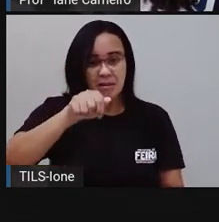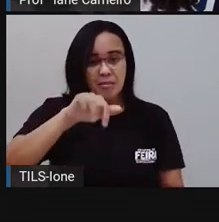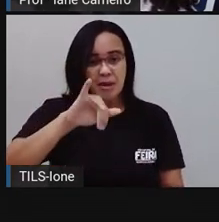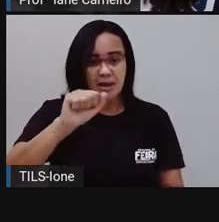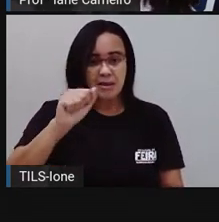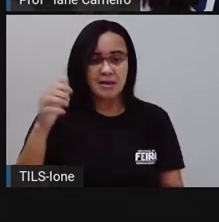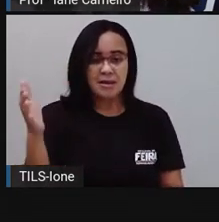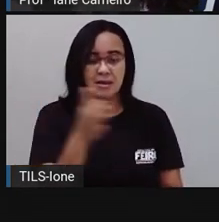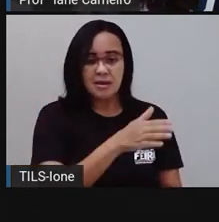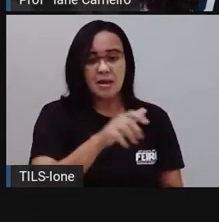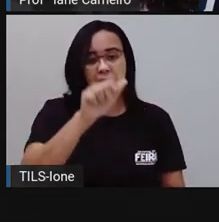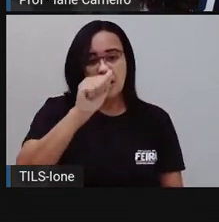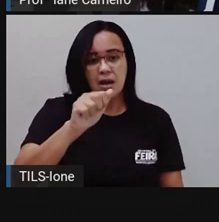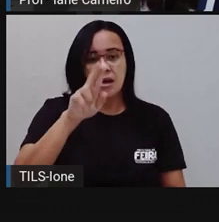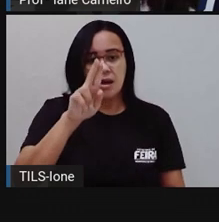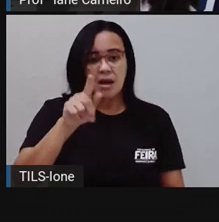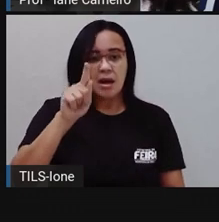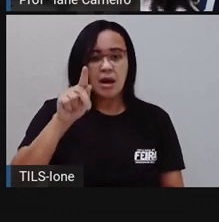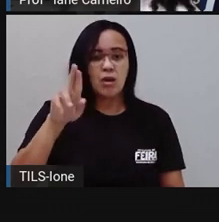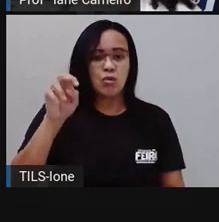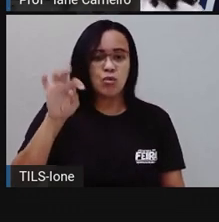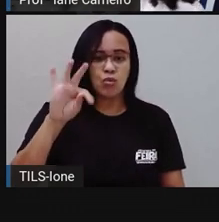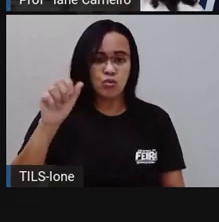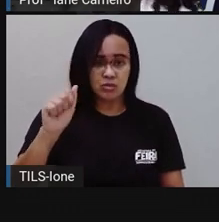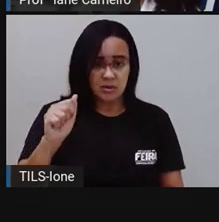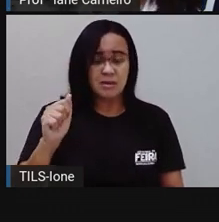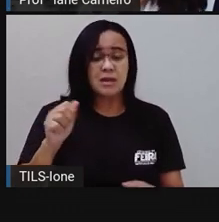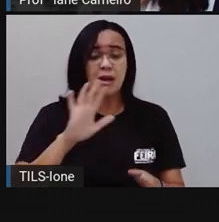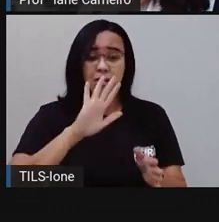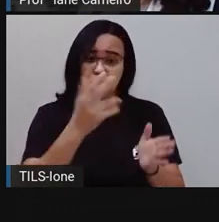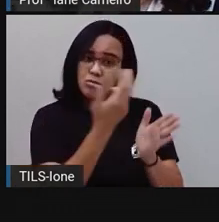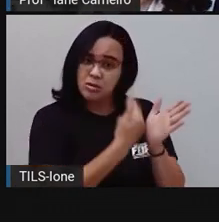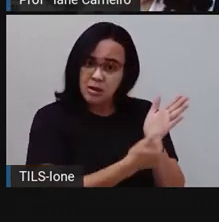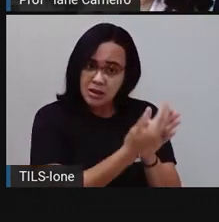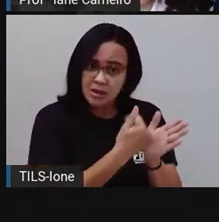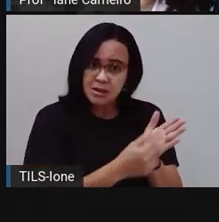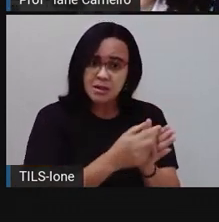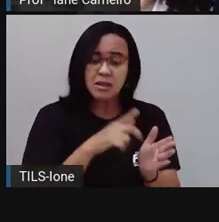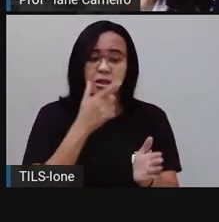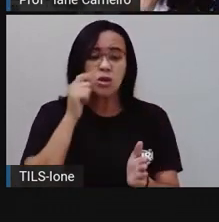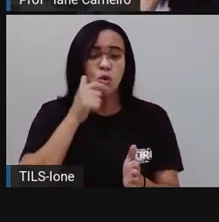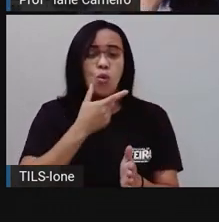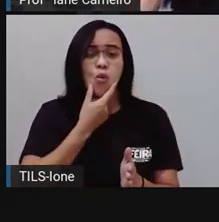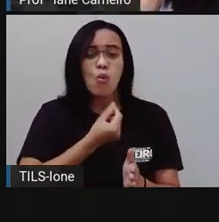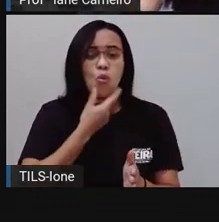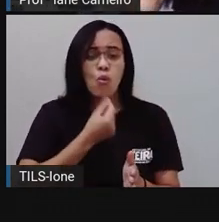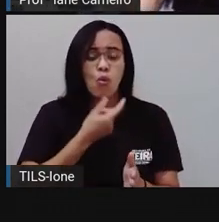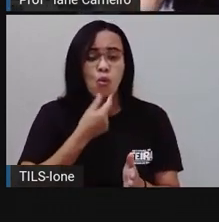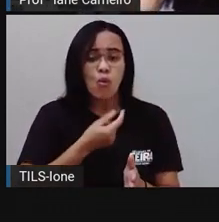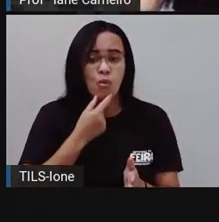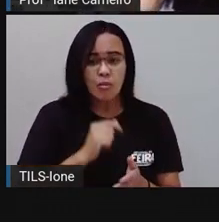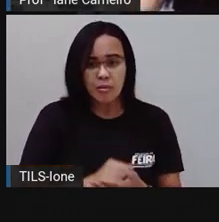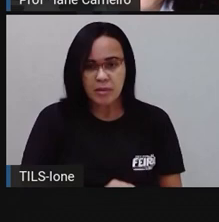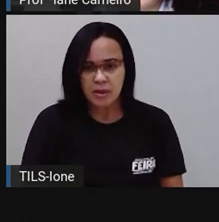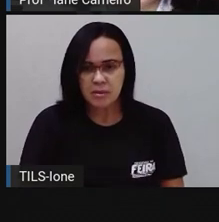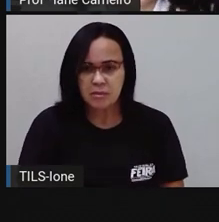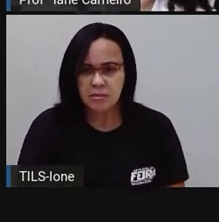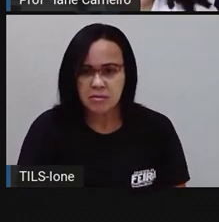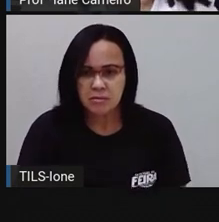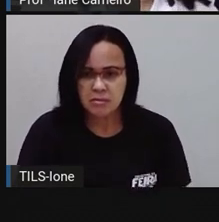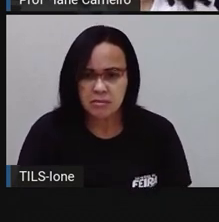Gilberto Tomé, tá bom? Então, olhem a capa aí, né? Enquanto a própria procura aqui o